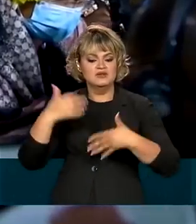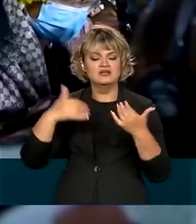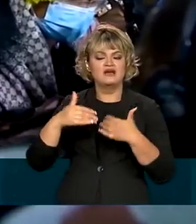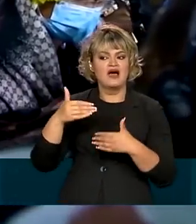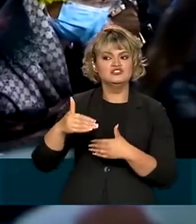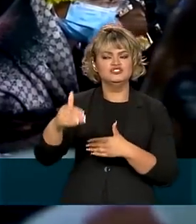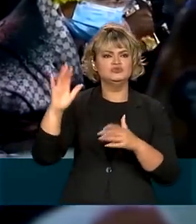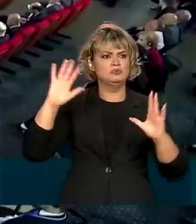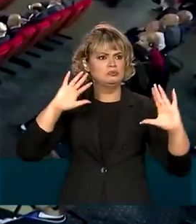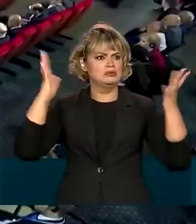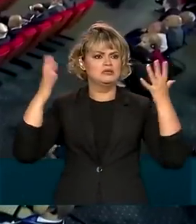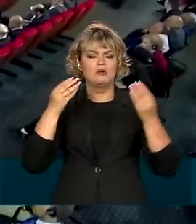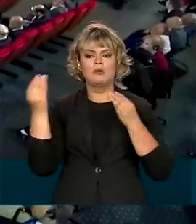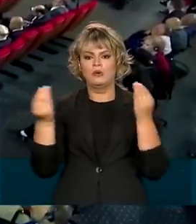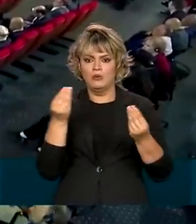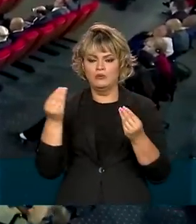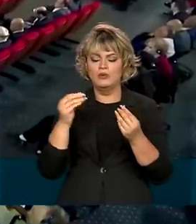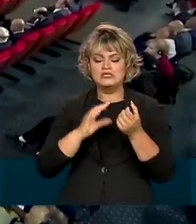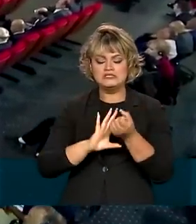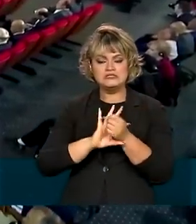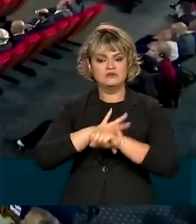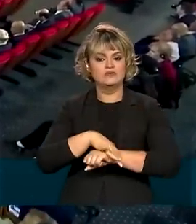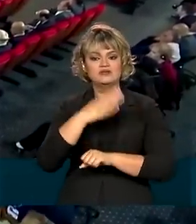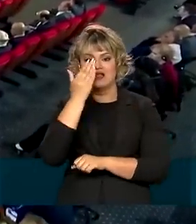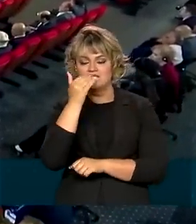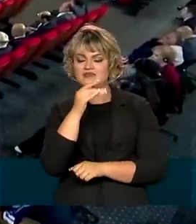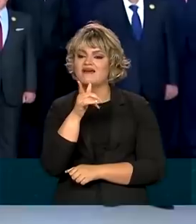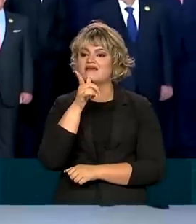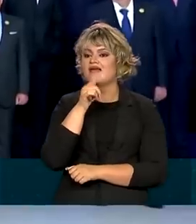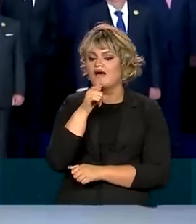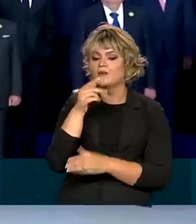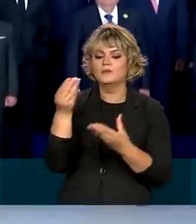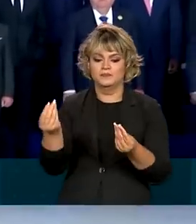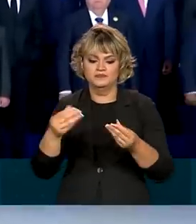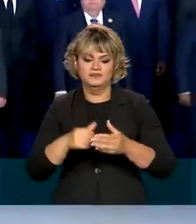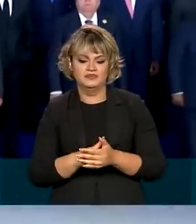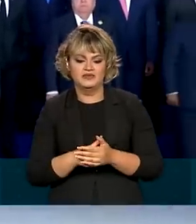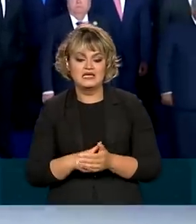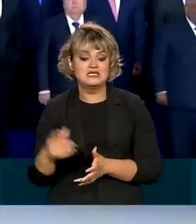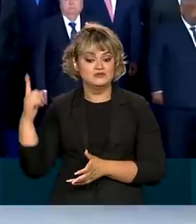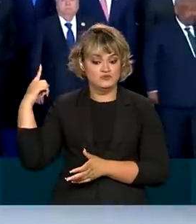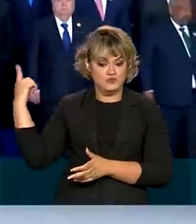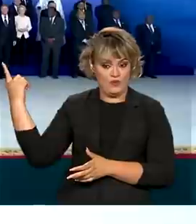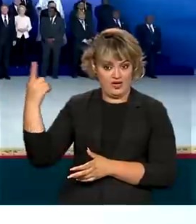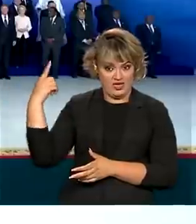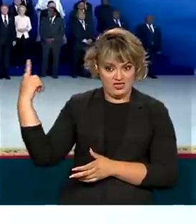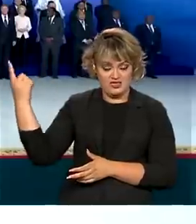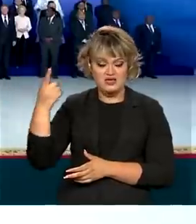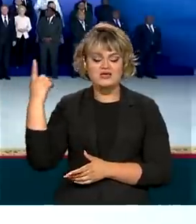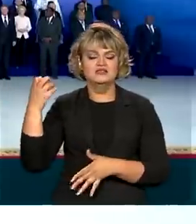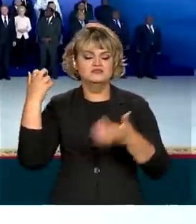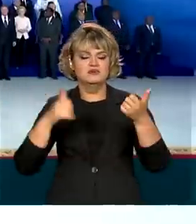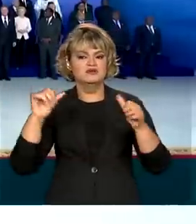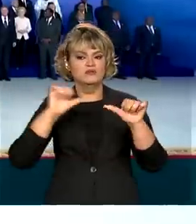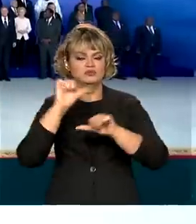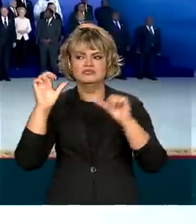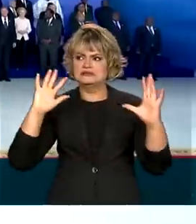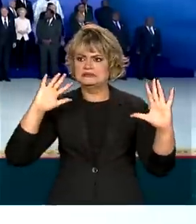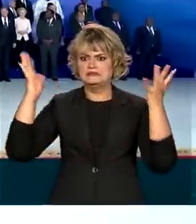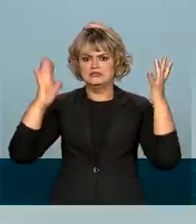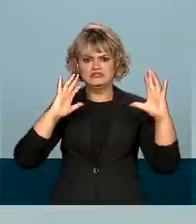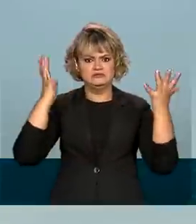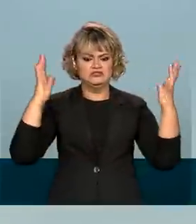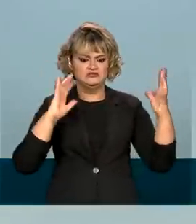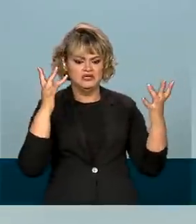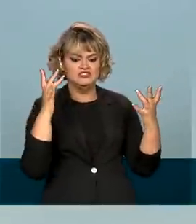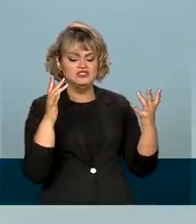do clima no planeta e a segurança alimentar e hídrica. A Conferência das Nações Unidas sobre Mudanças Climáticas deste